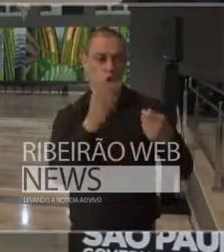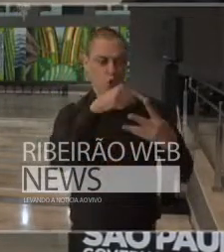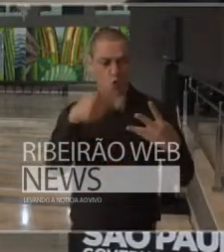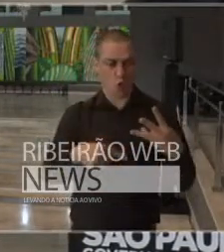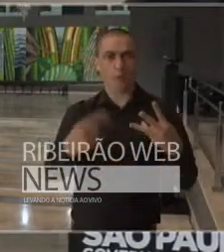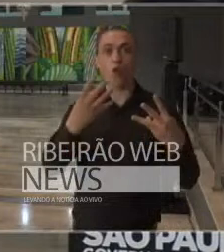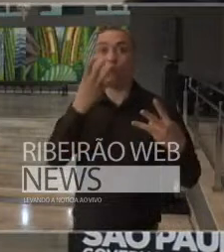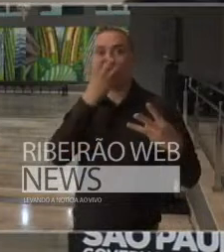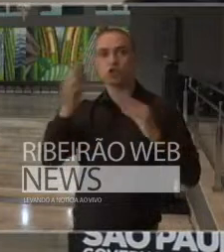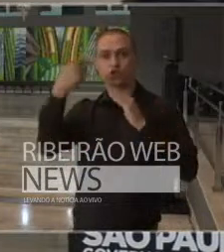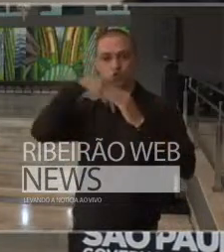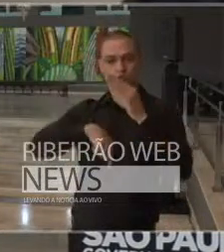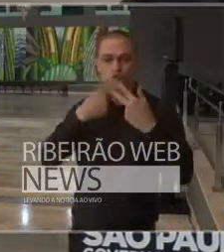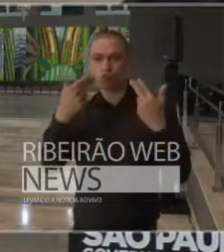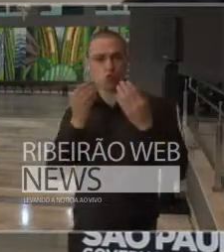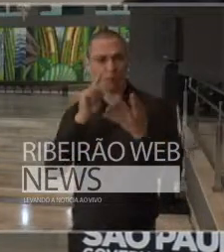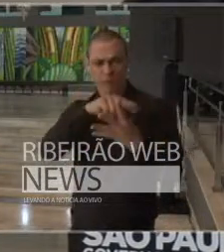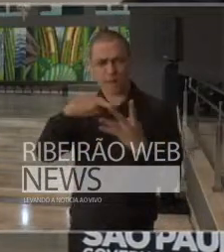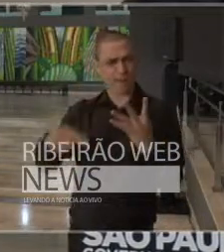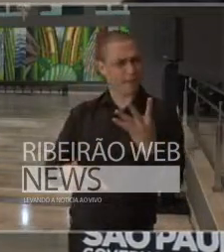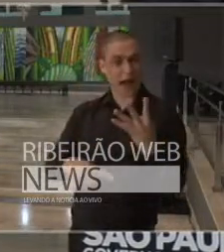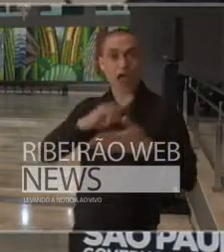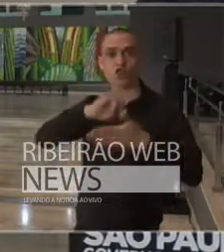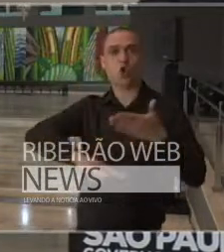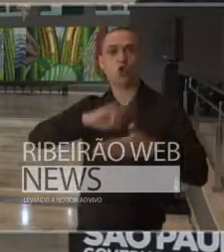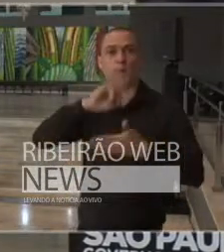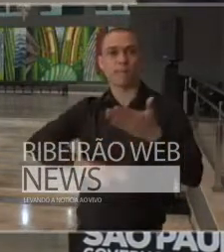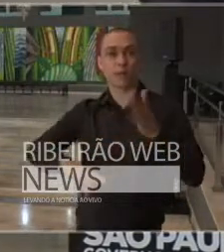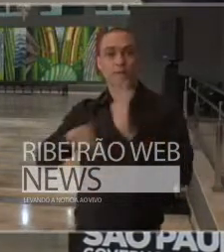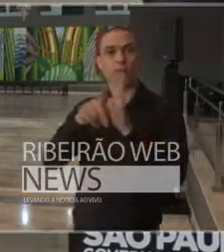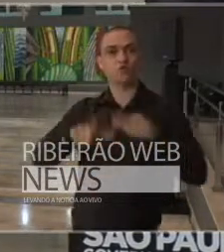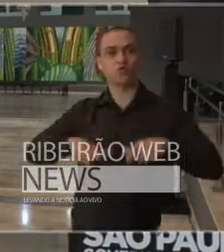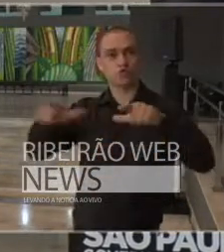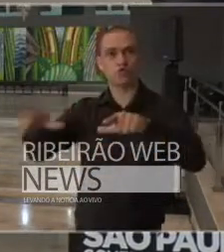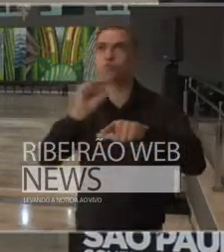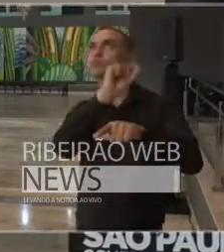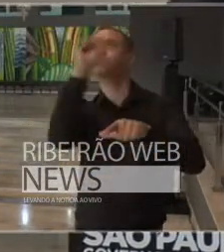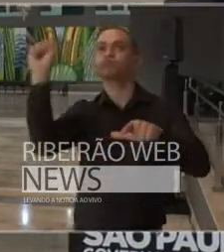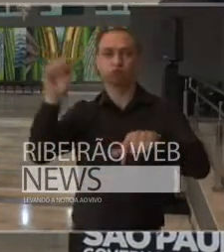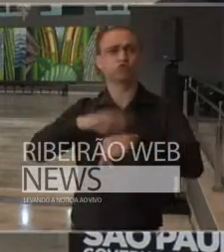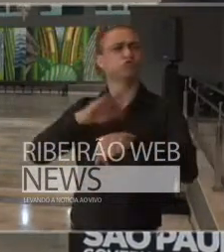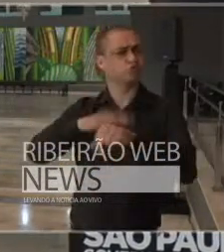ventilatório, toda a documentação de certificações,